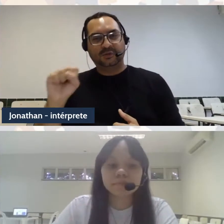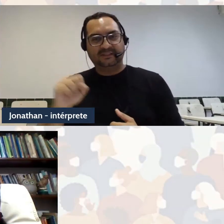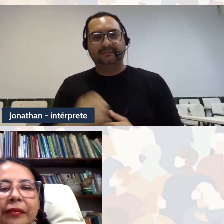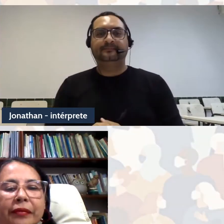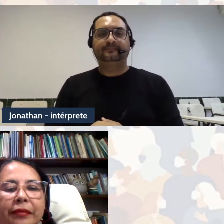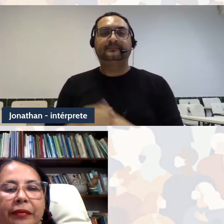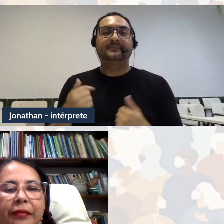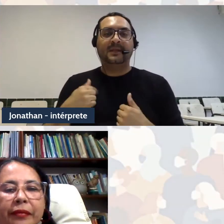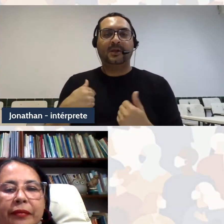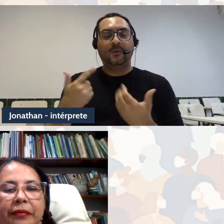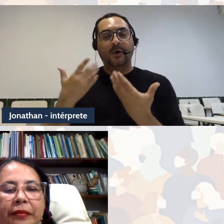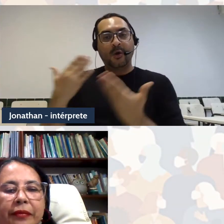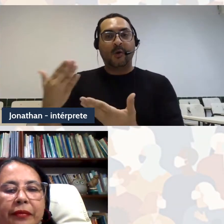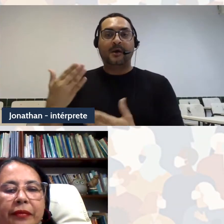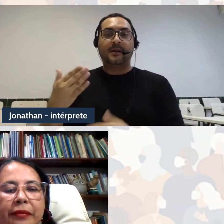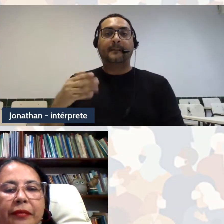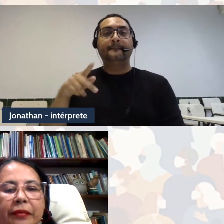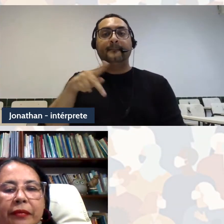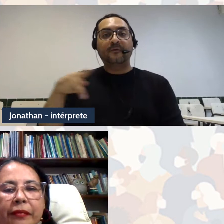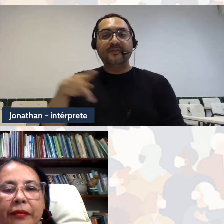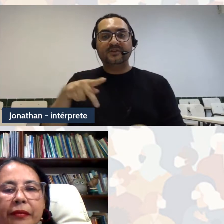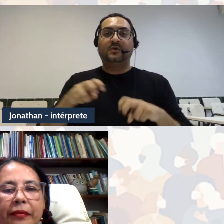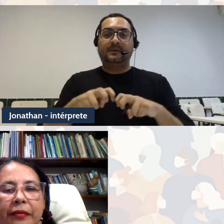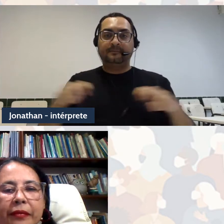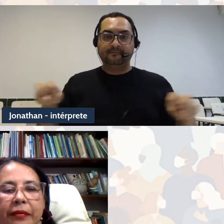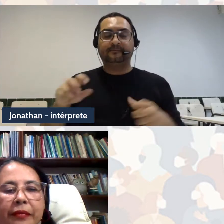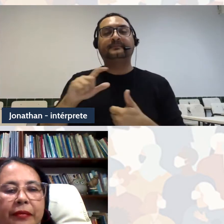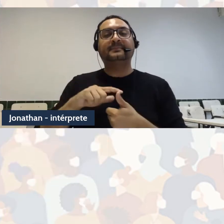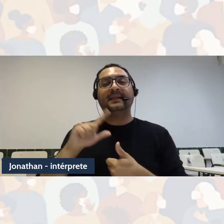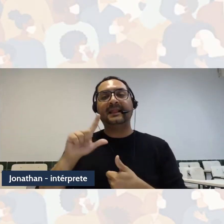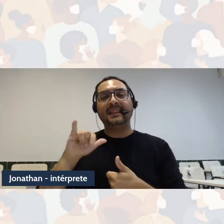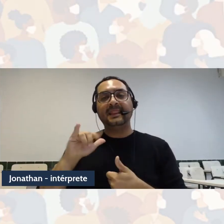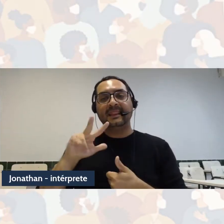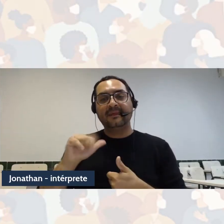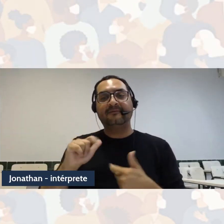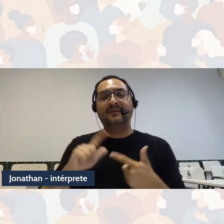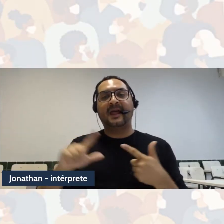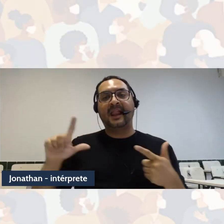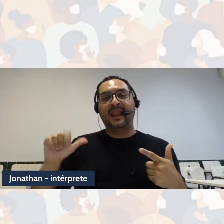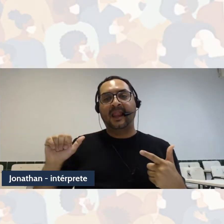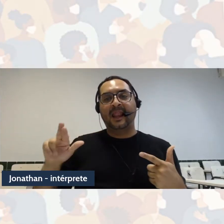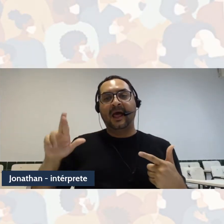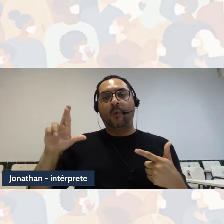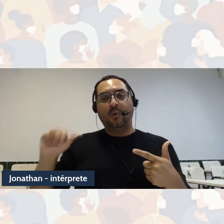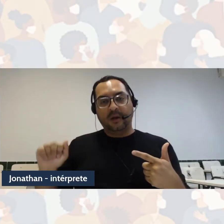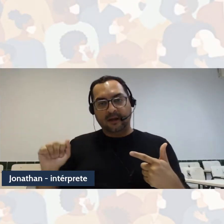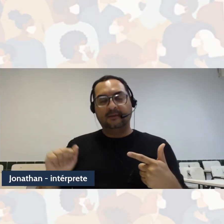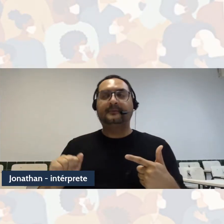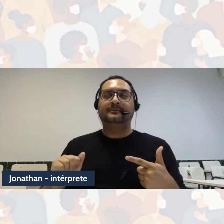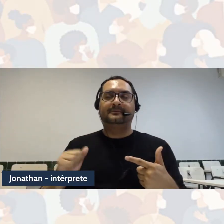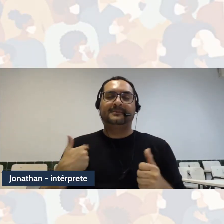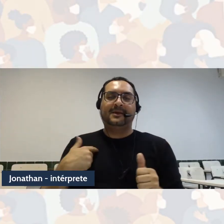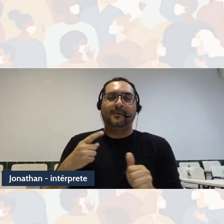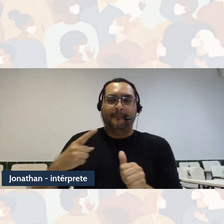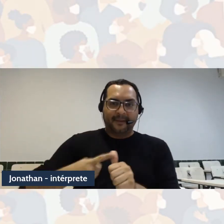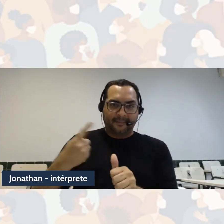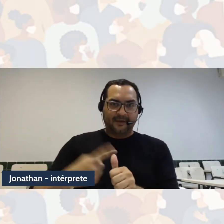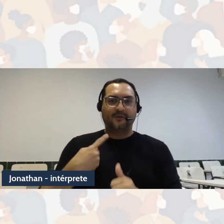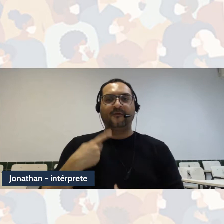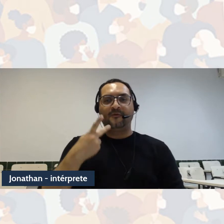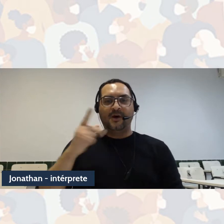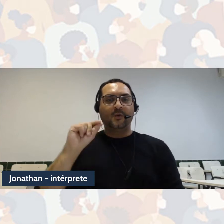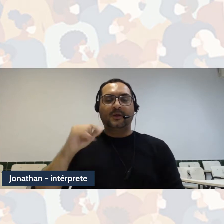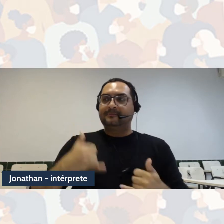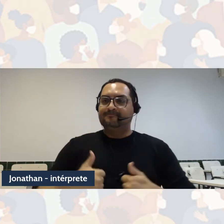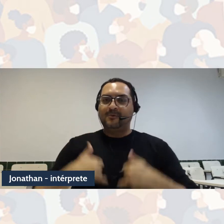que comporão comigo a mesa, professora Lívia, professora Laura. De antemão, quero dizer que fico muito honrado